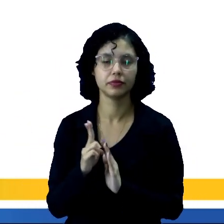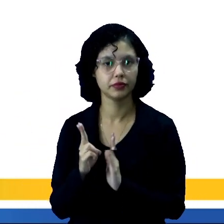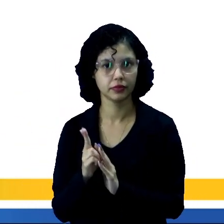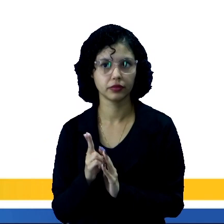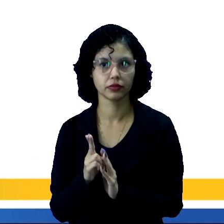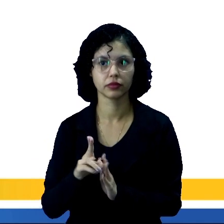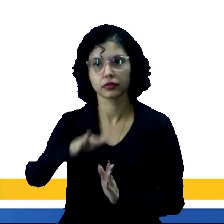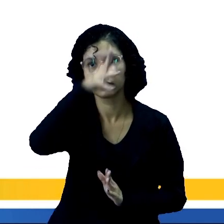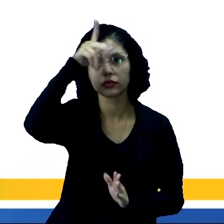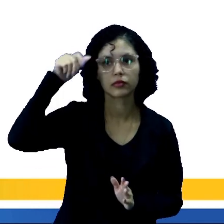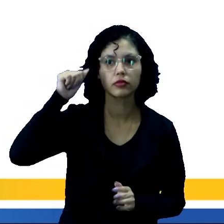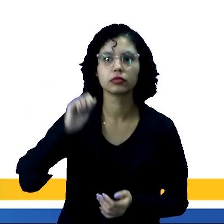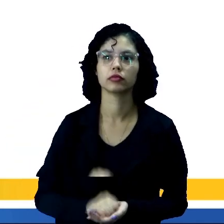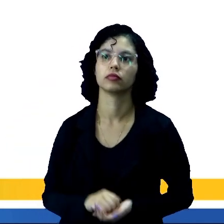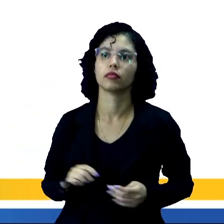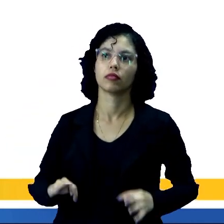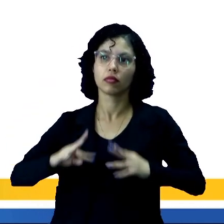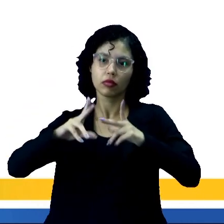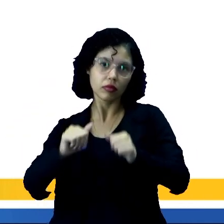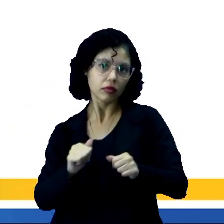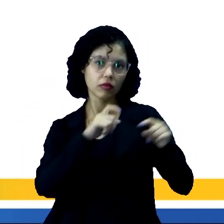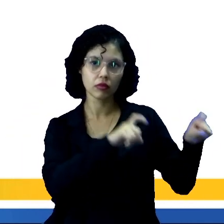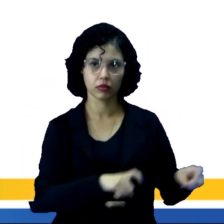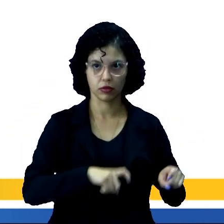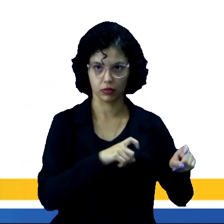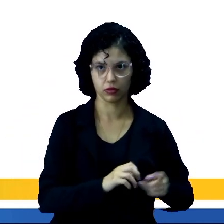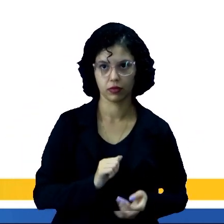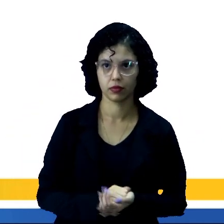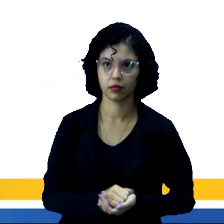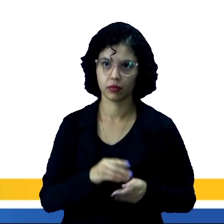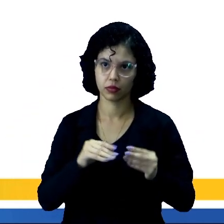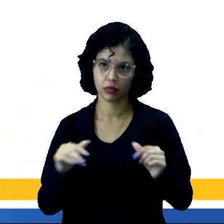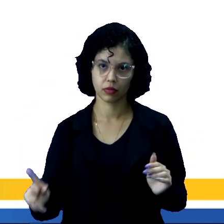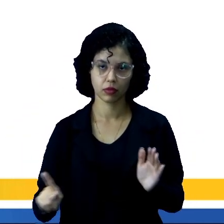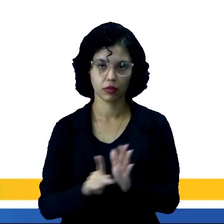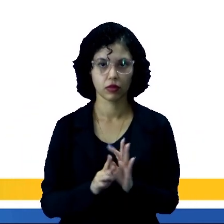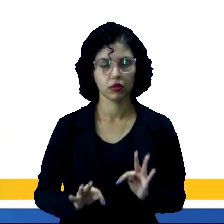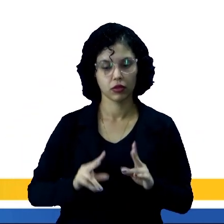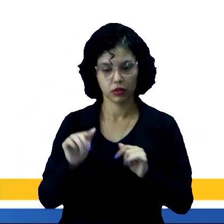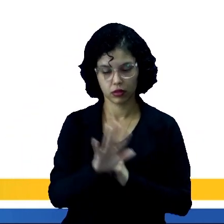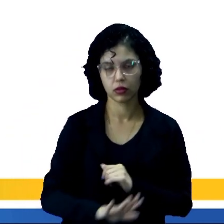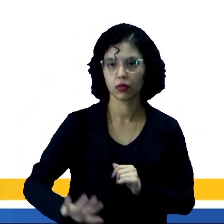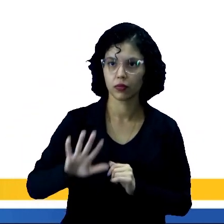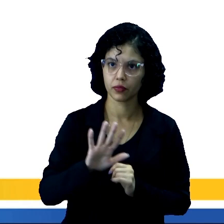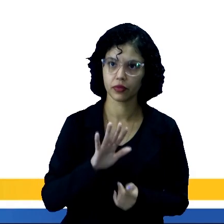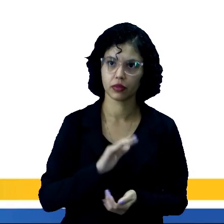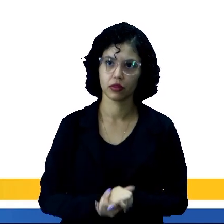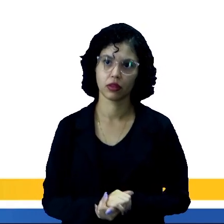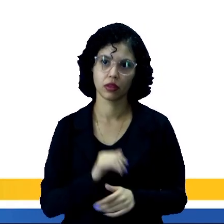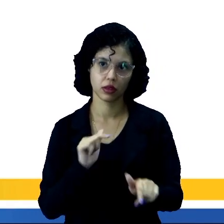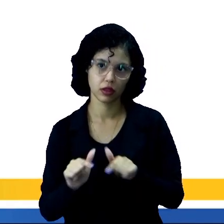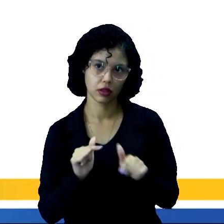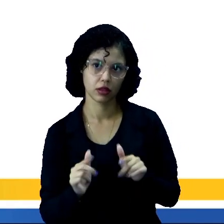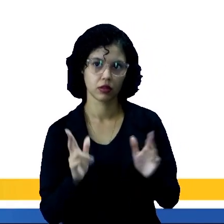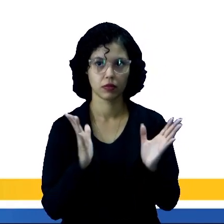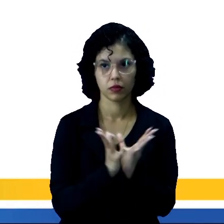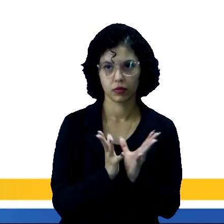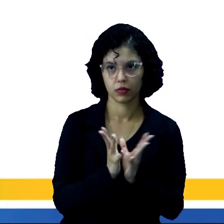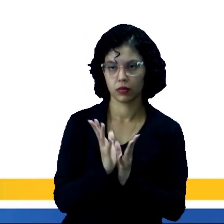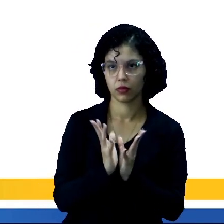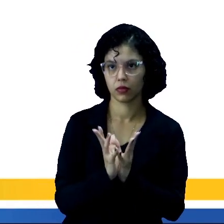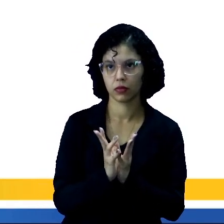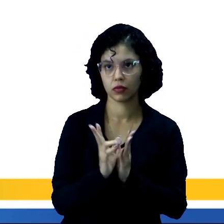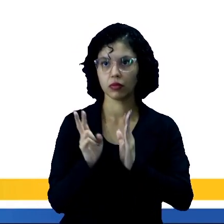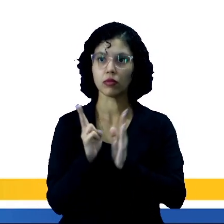da Amazônia eram todos agricultores e a terra pertencia a todos. O trabalho da tribo poderia